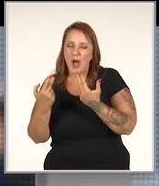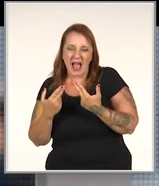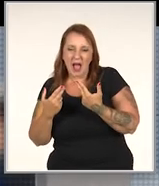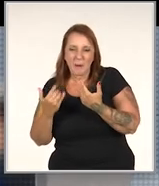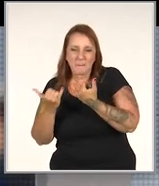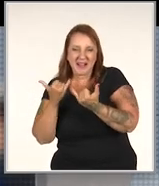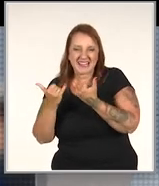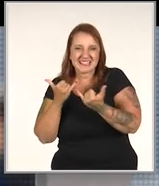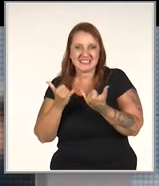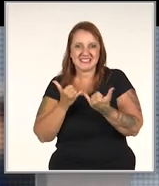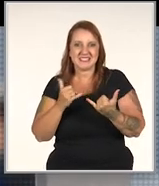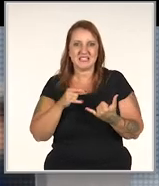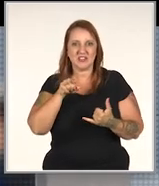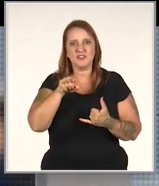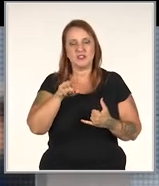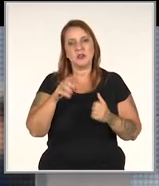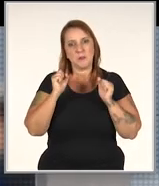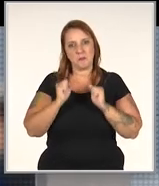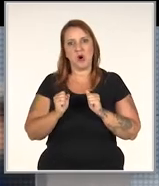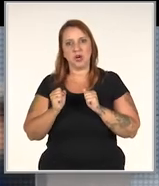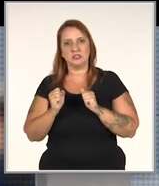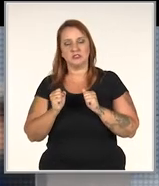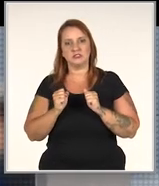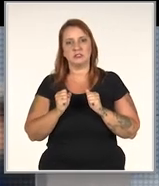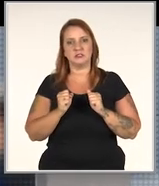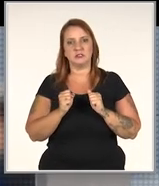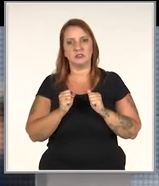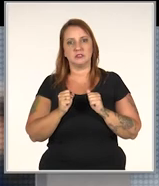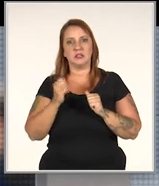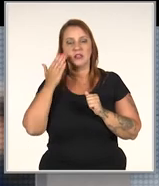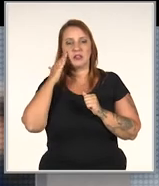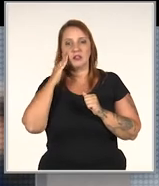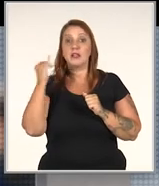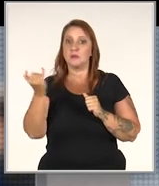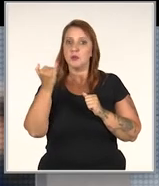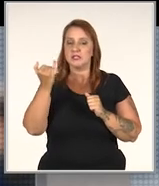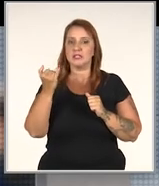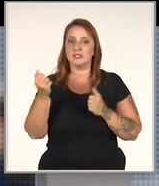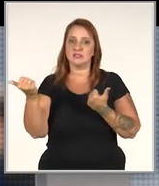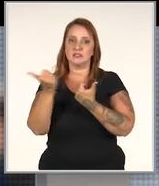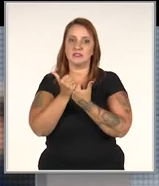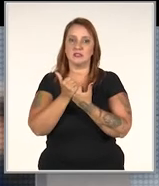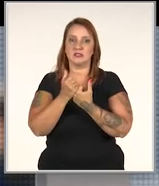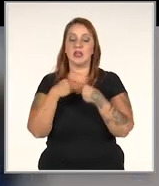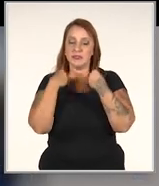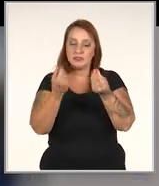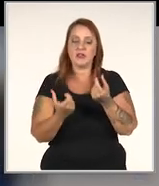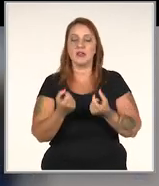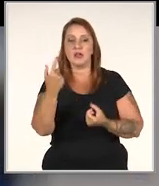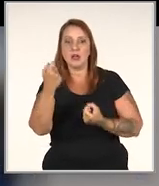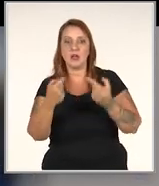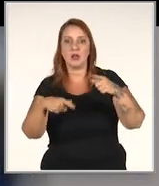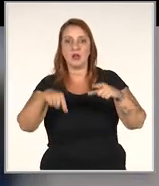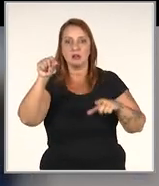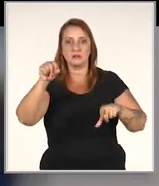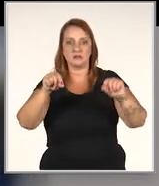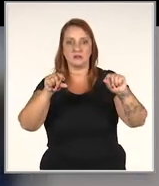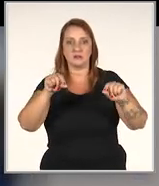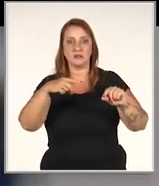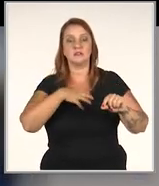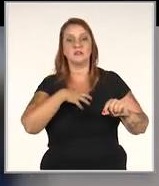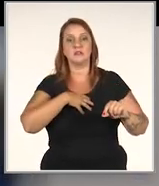semelhante, similar, que ele possa entender que vale a pena? Então ofereça algum tipo de